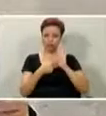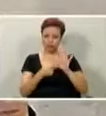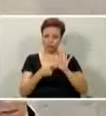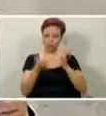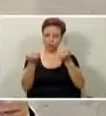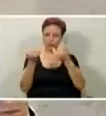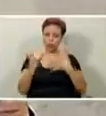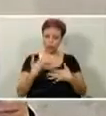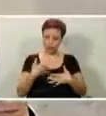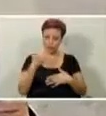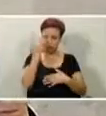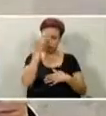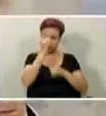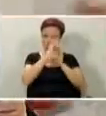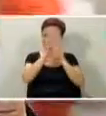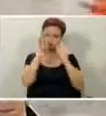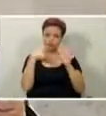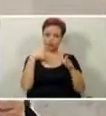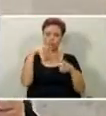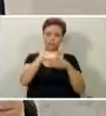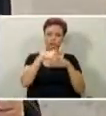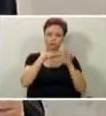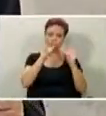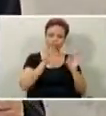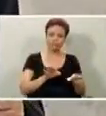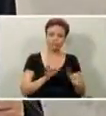mais consciente, eu não estou sabendo dessas respostas.